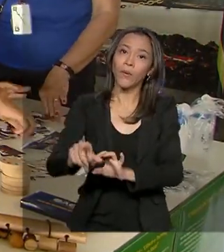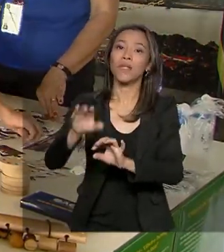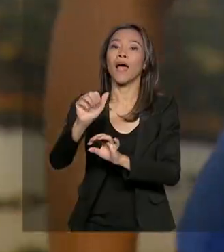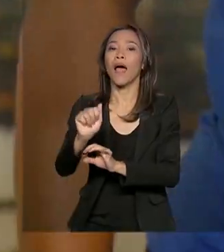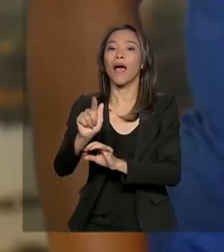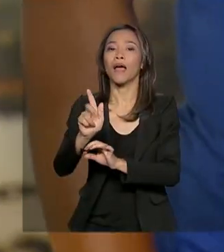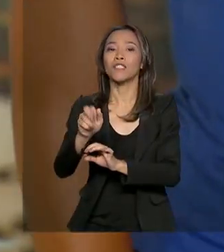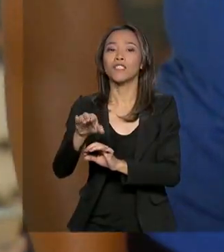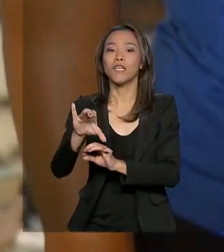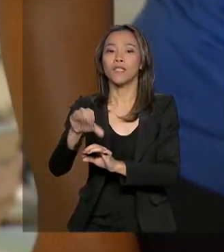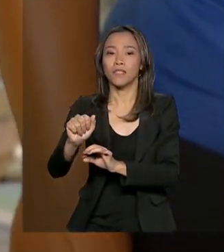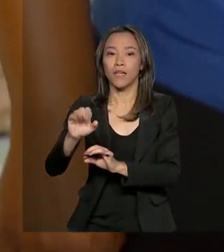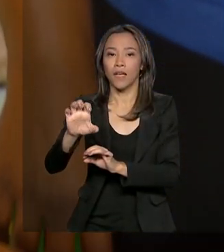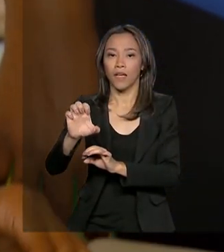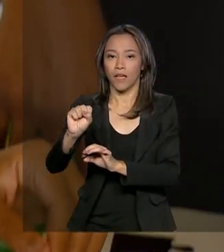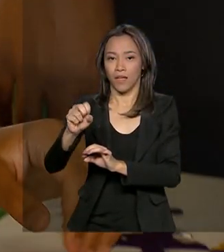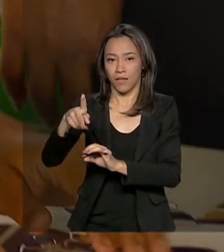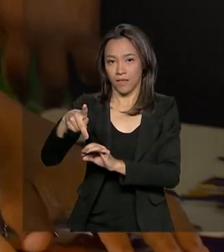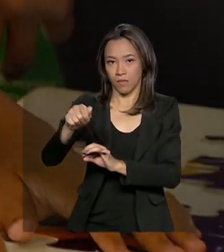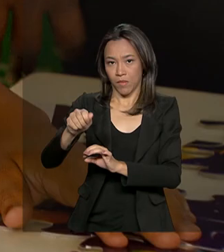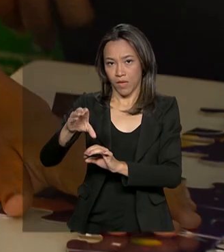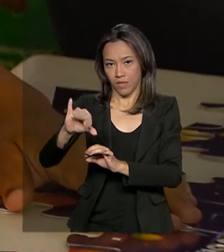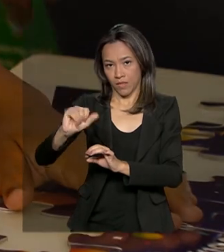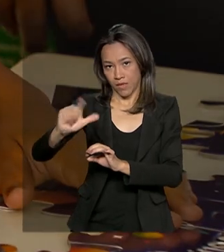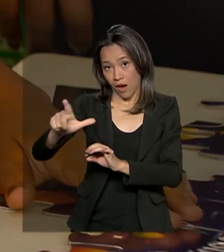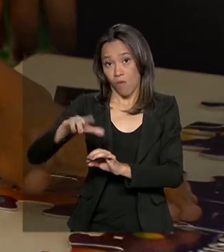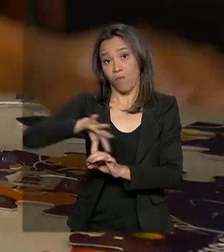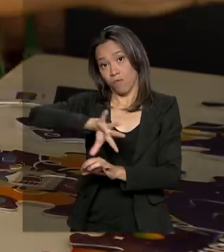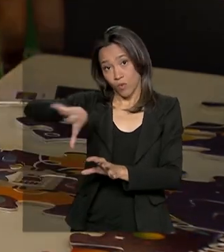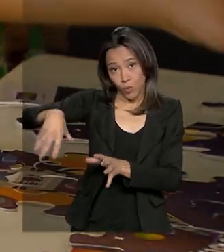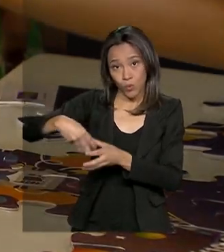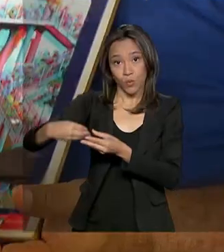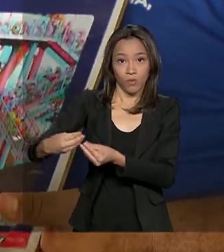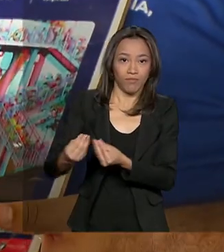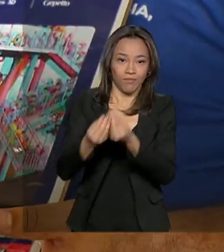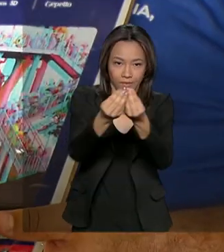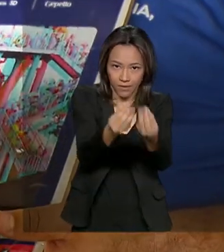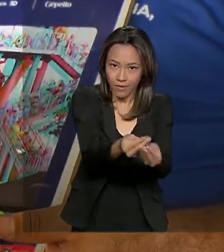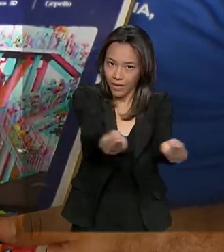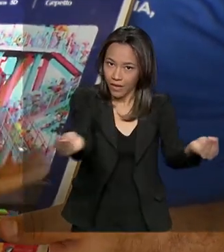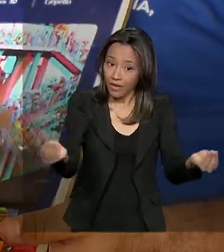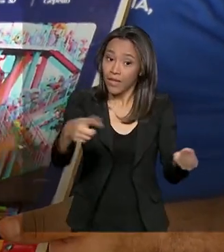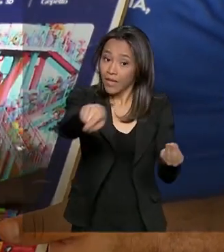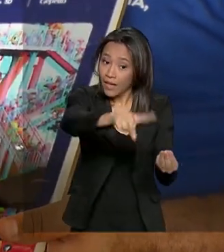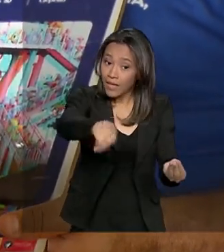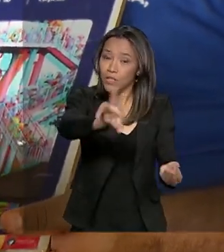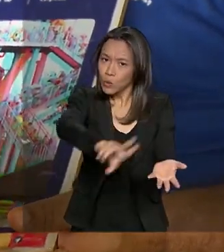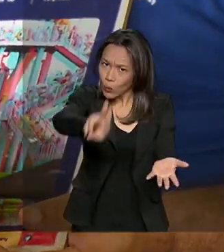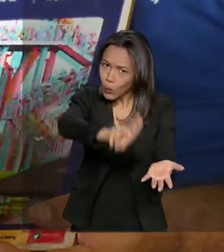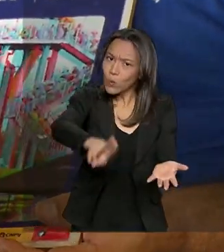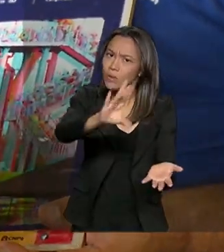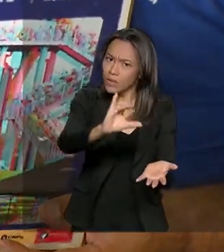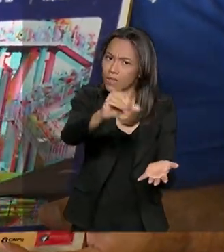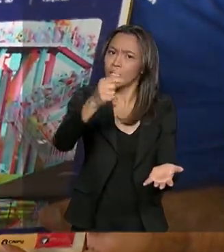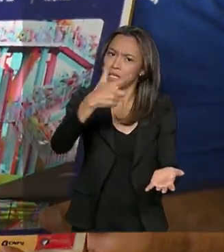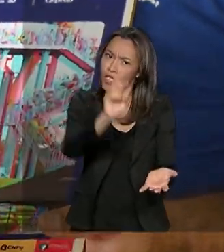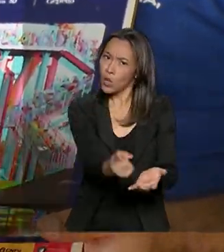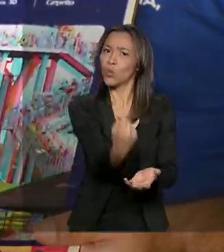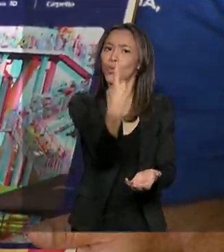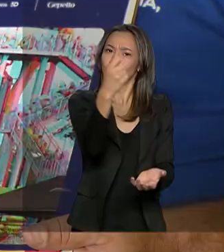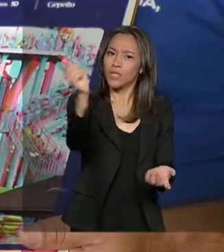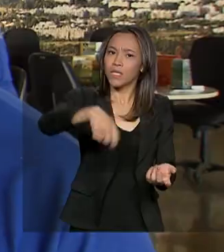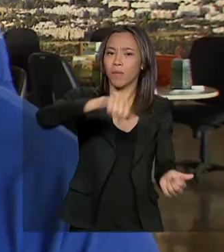Brasileira. Tudo para mostrar que, além de consumidores de ciência, somos os únicos que podemos transformá-la em